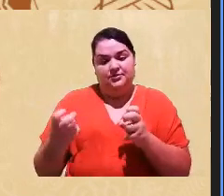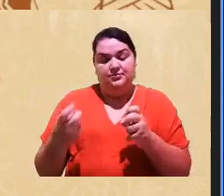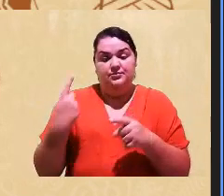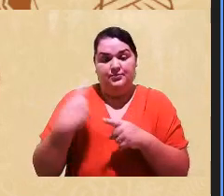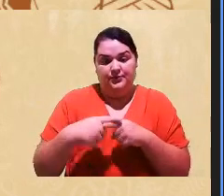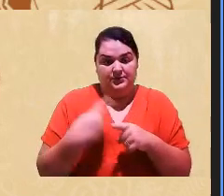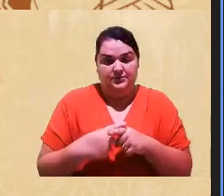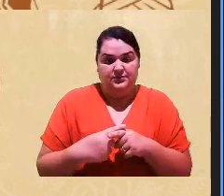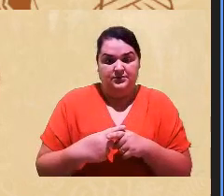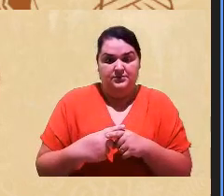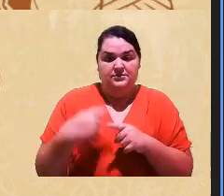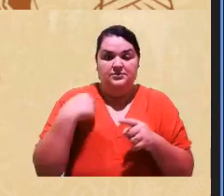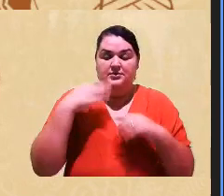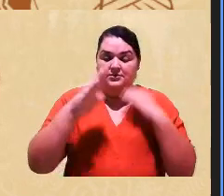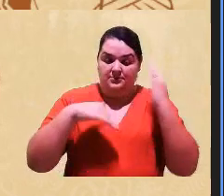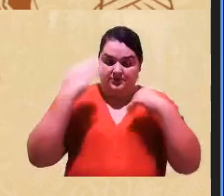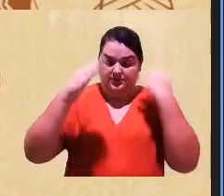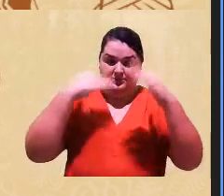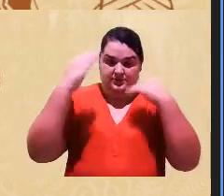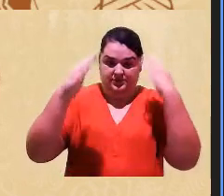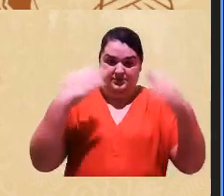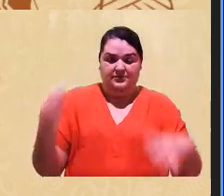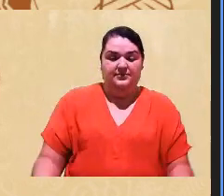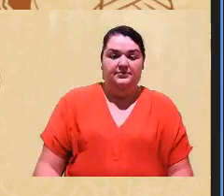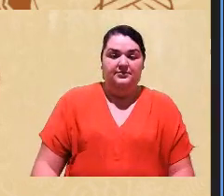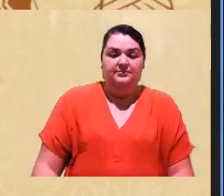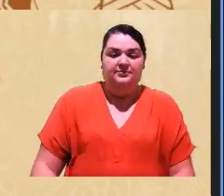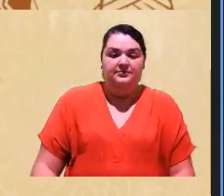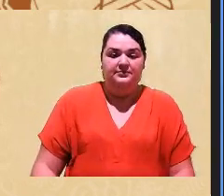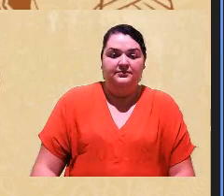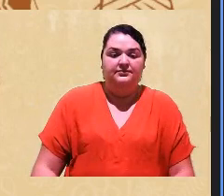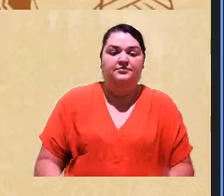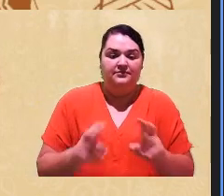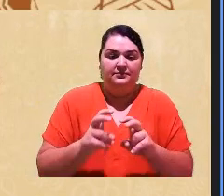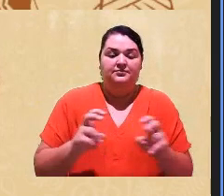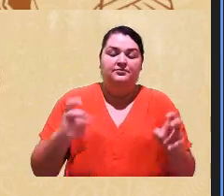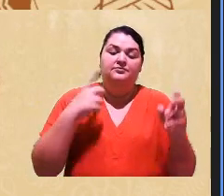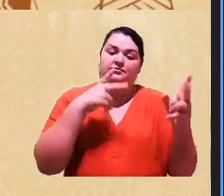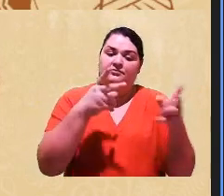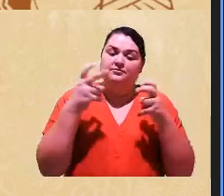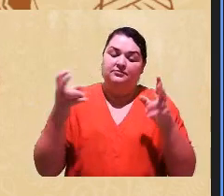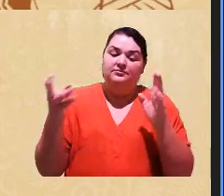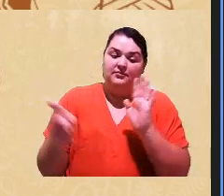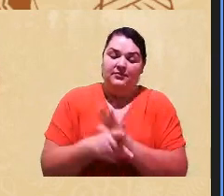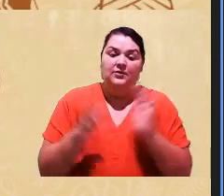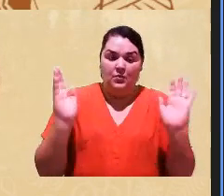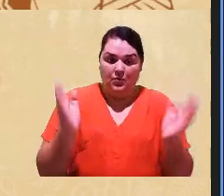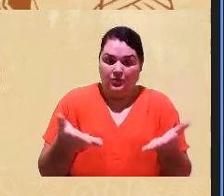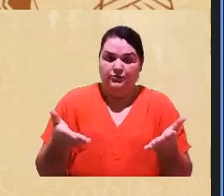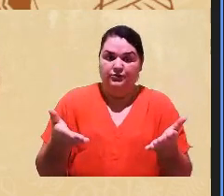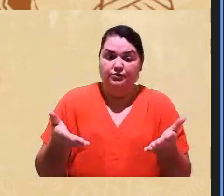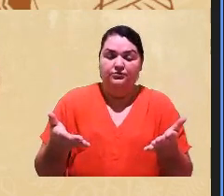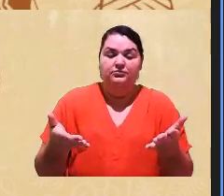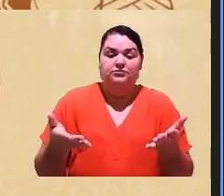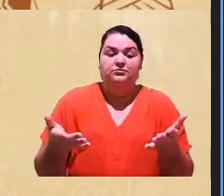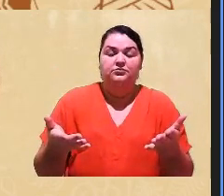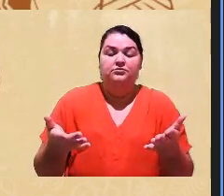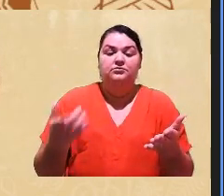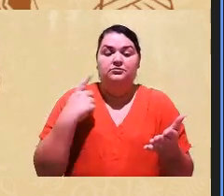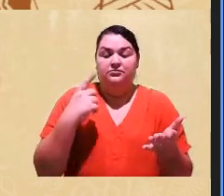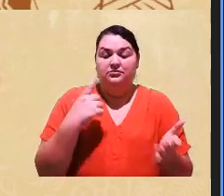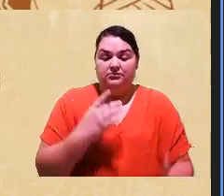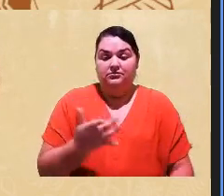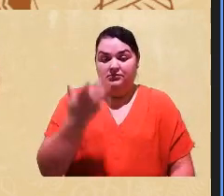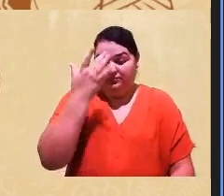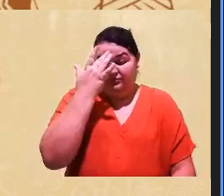na minha perspectiva, as bancas de atroidentificação hoje, elas são absolutamente